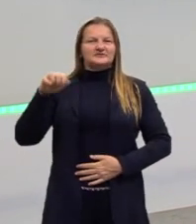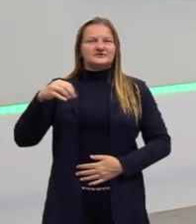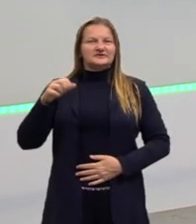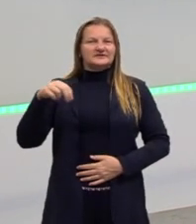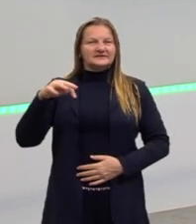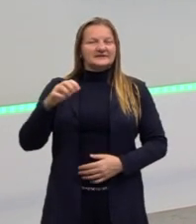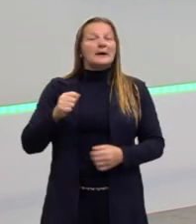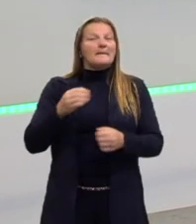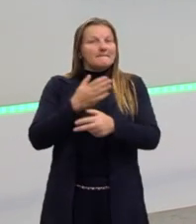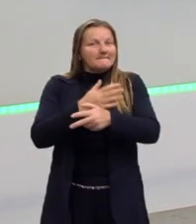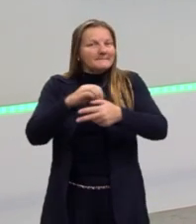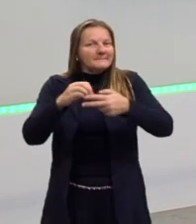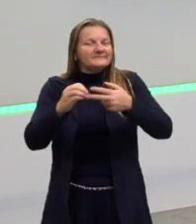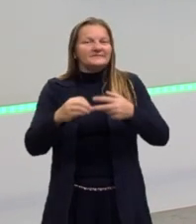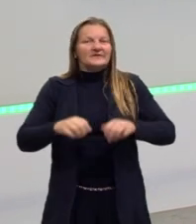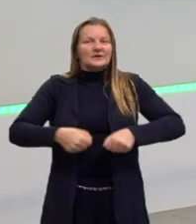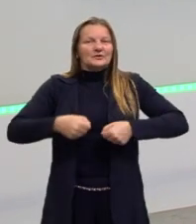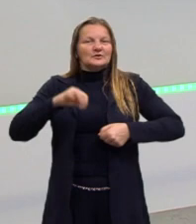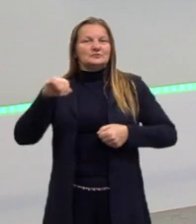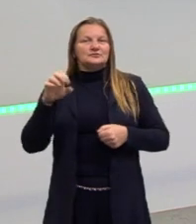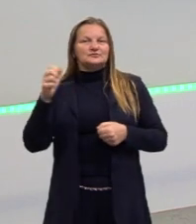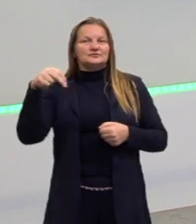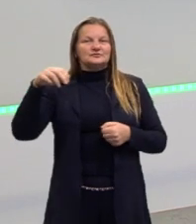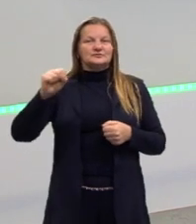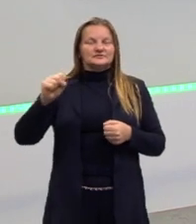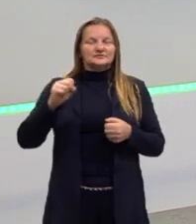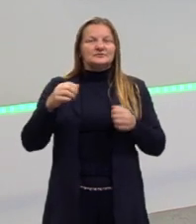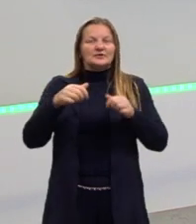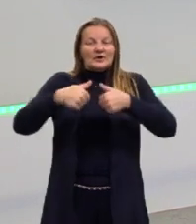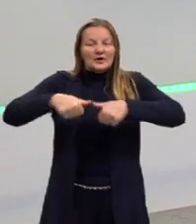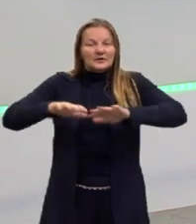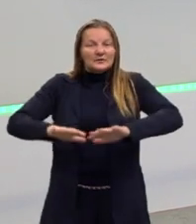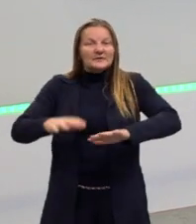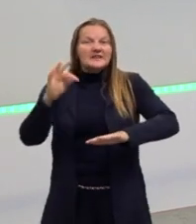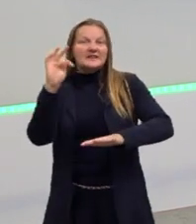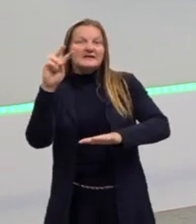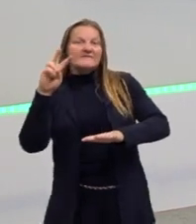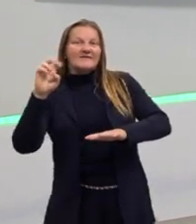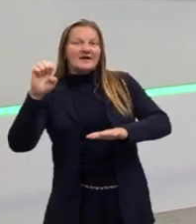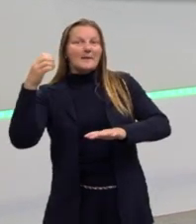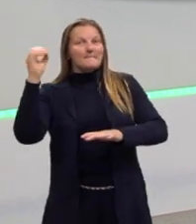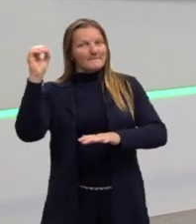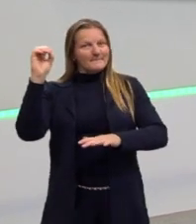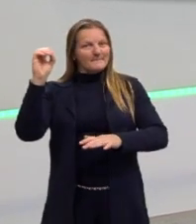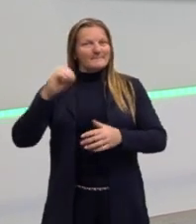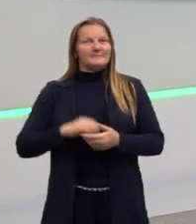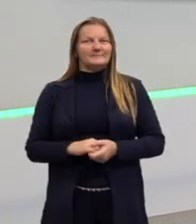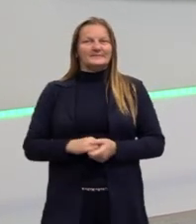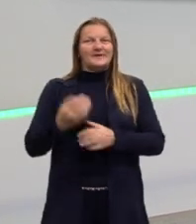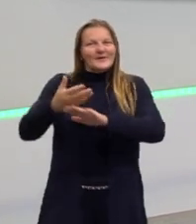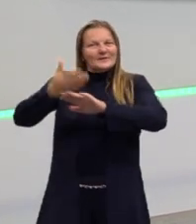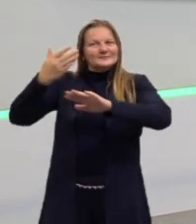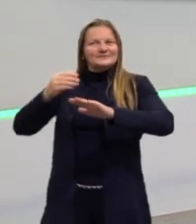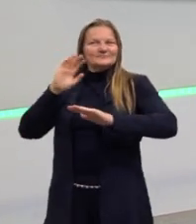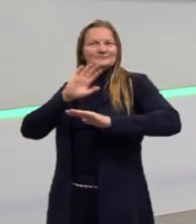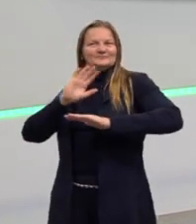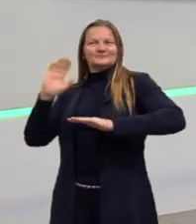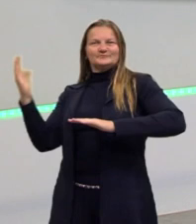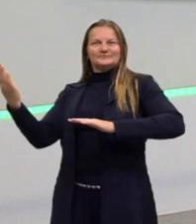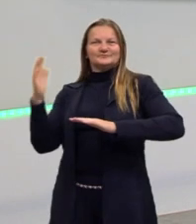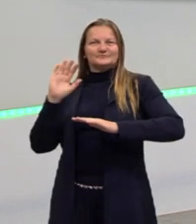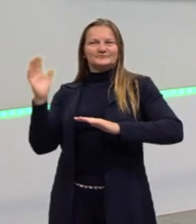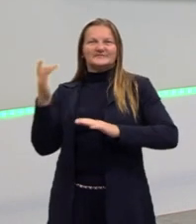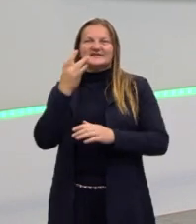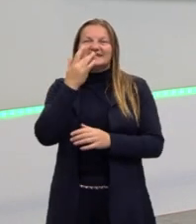projeto do pré-Enem, uma calça jeans, estou aqui nos estúdios da TVE em Porto Alegre, atrás de mim tem um quadro